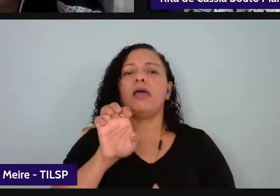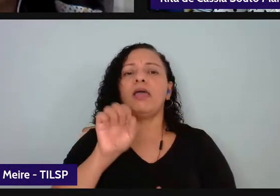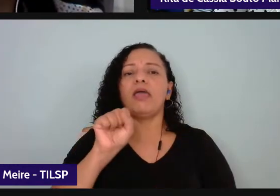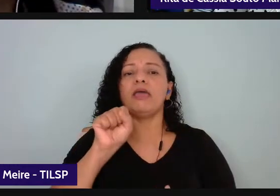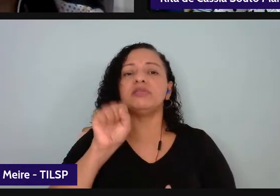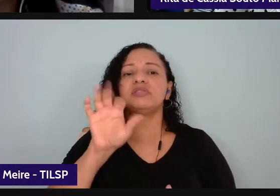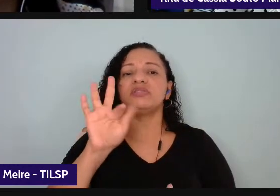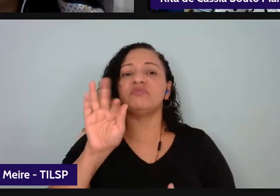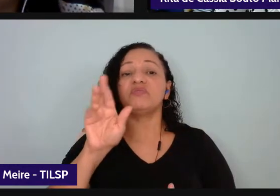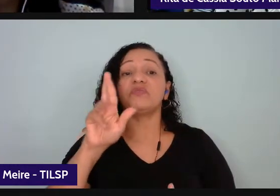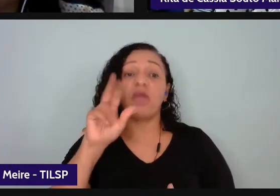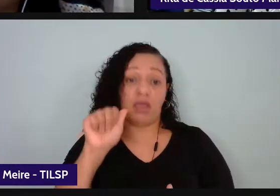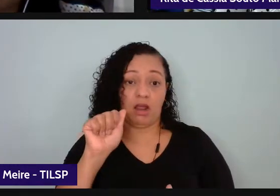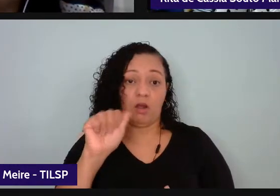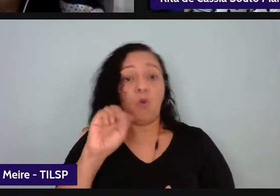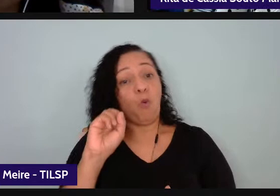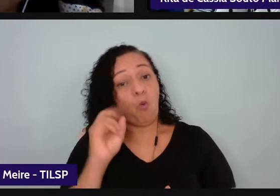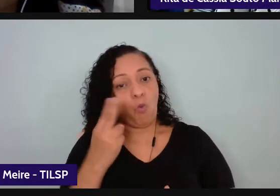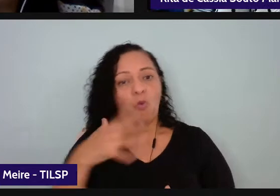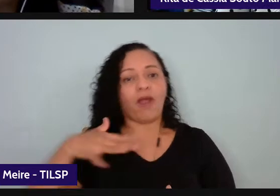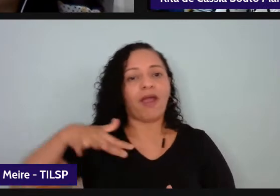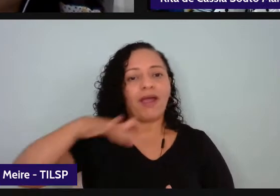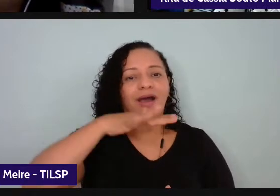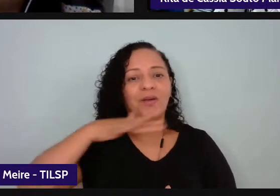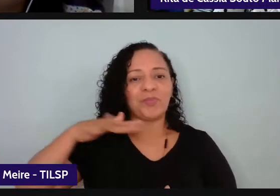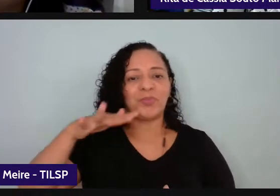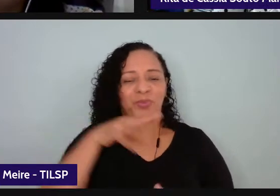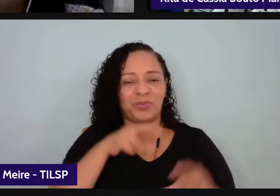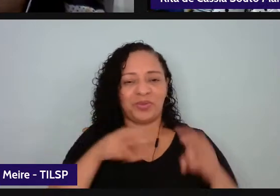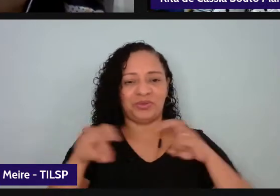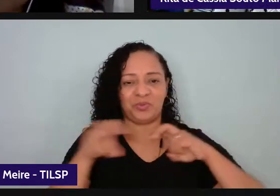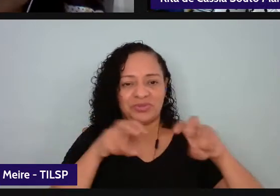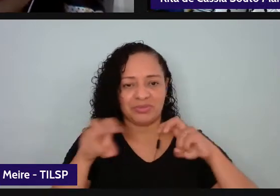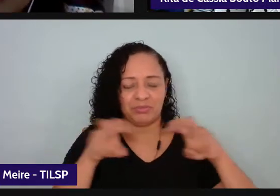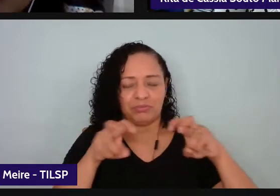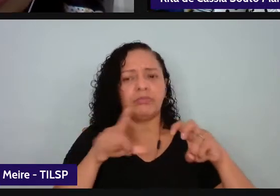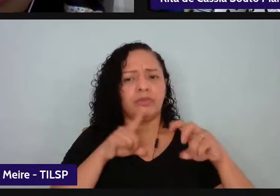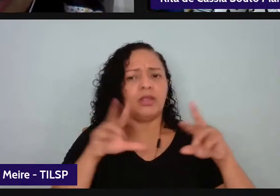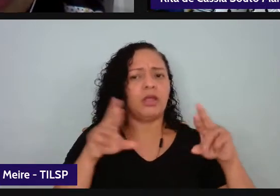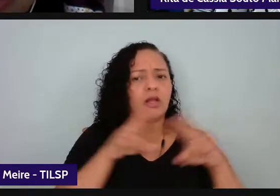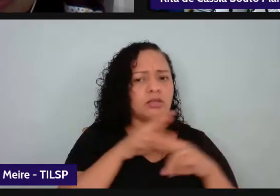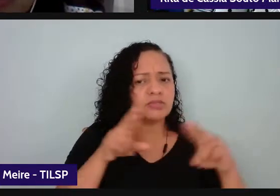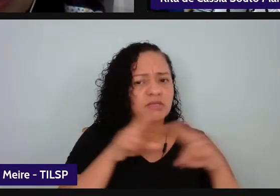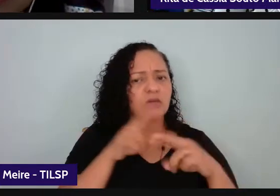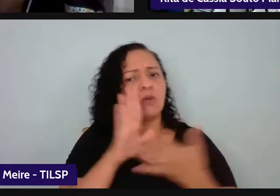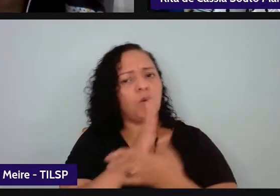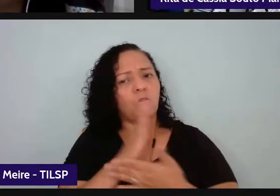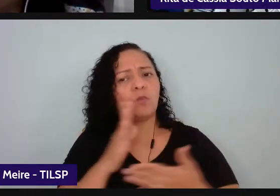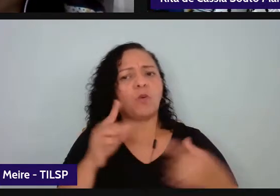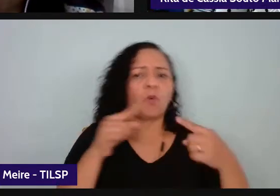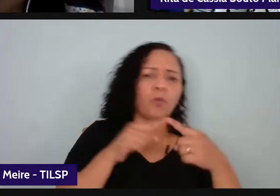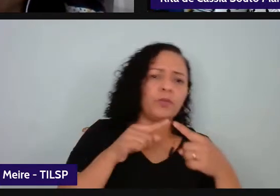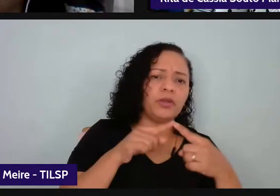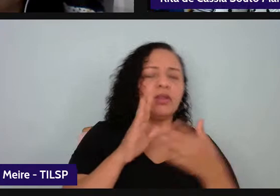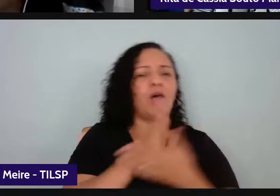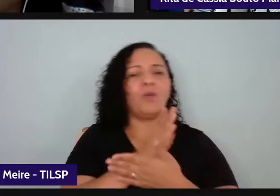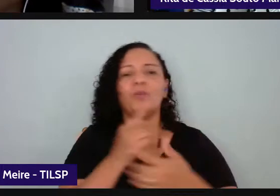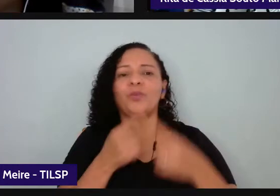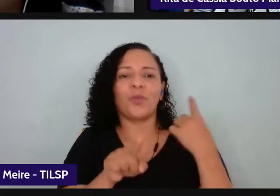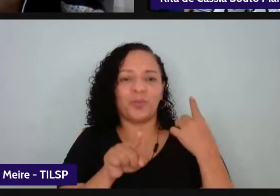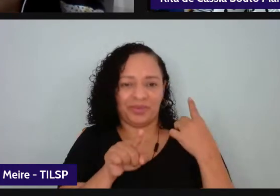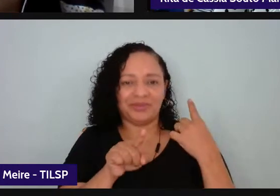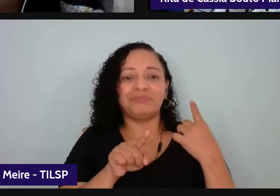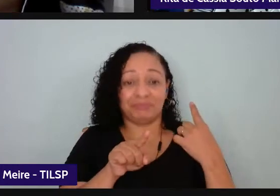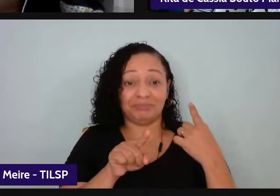atuação eles têm uma relação mínima mas também eles têm alguns distanciamentos para ficar